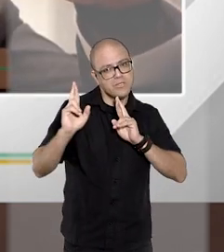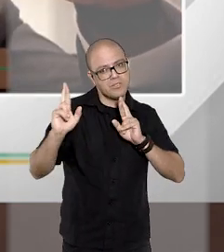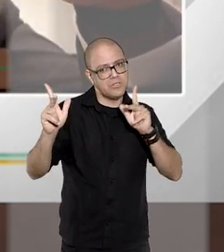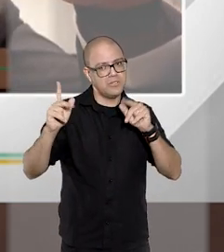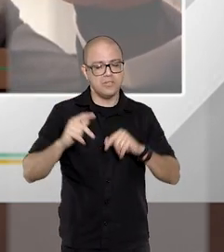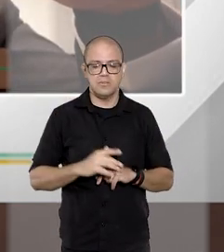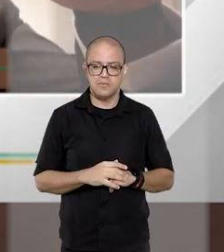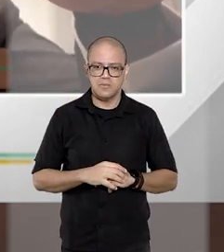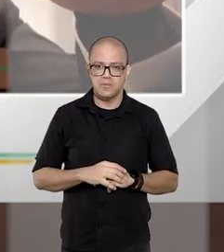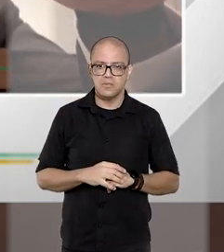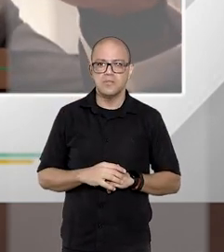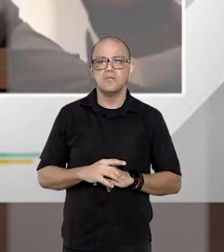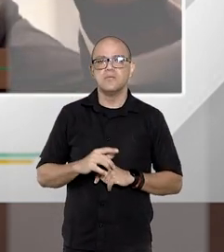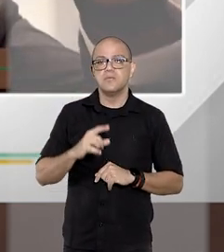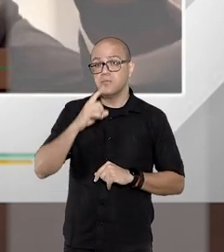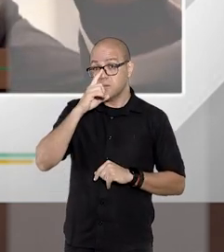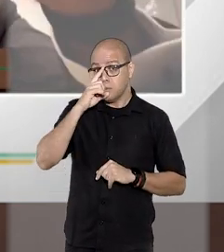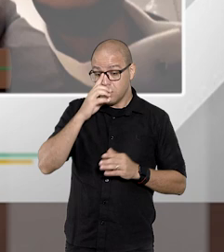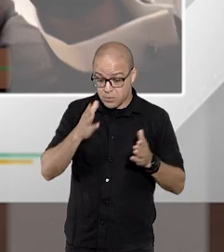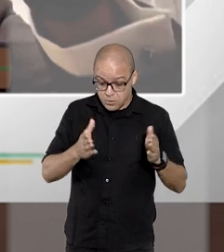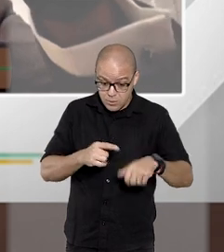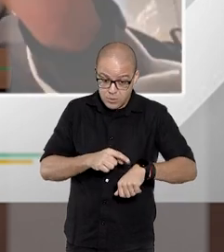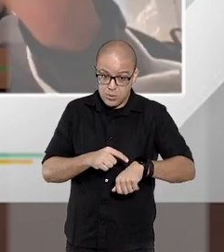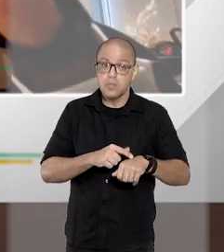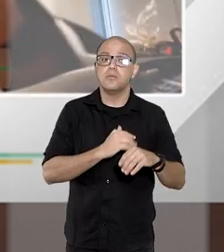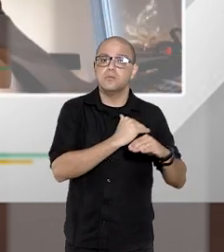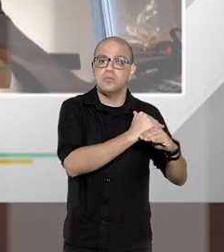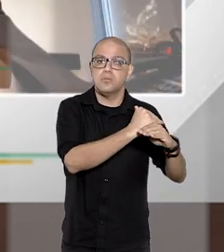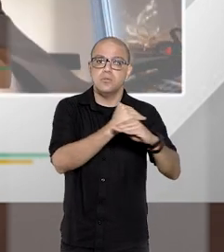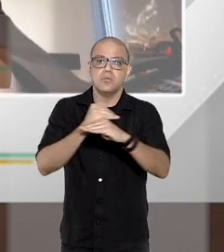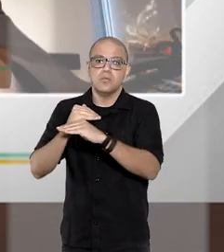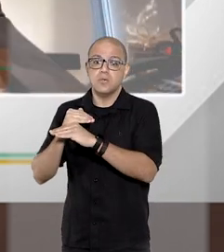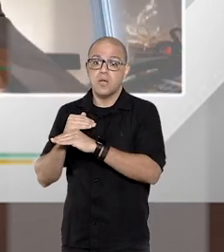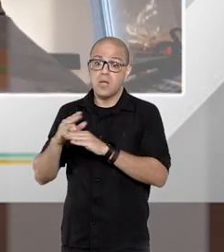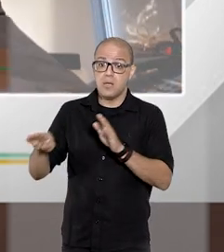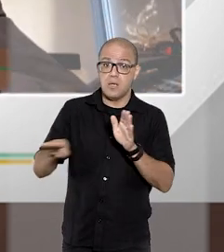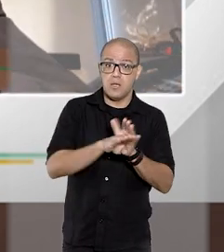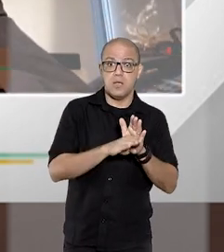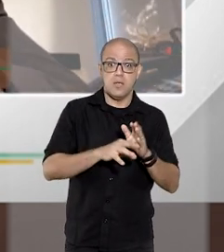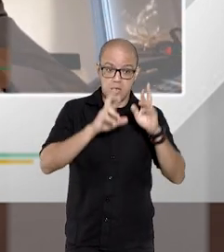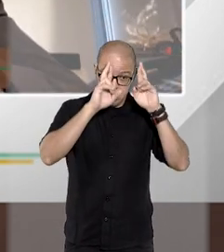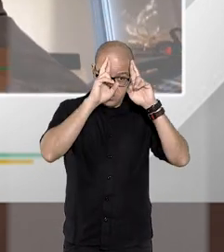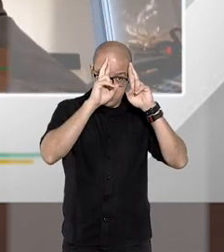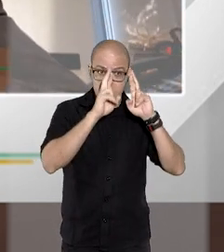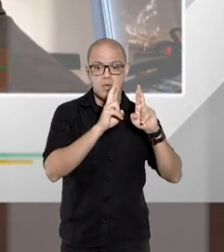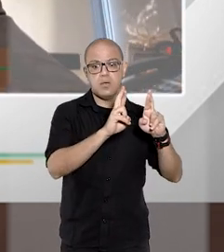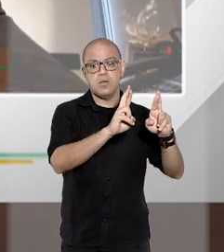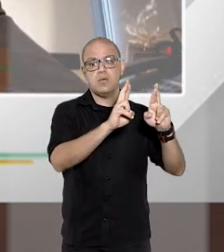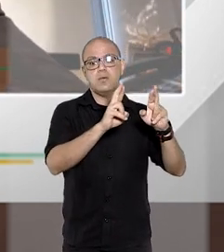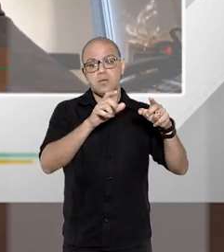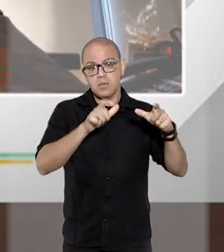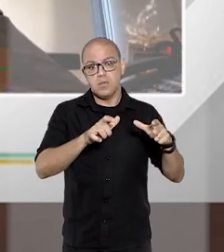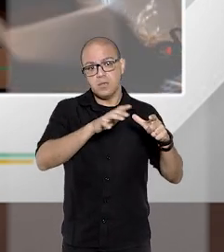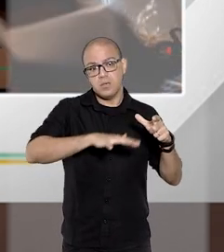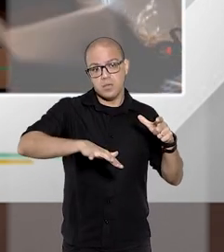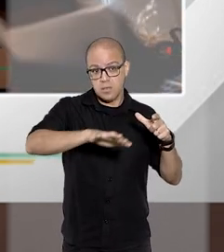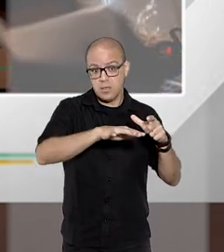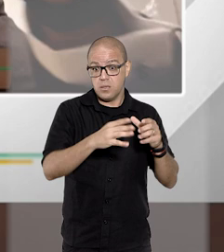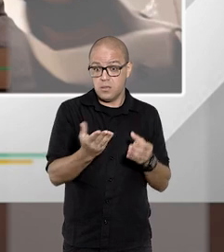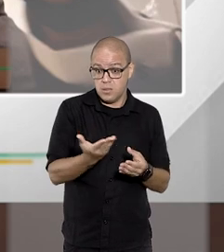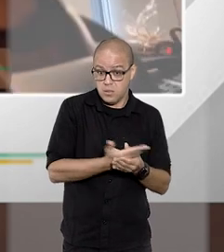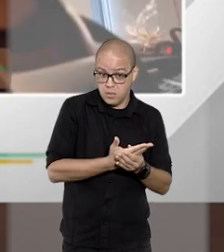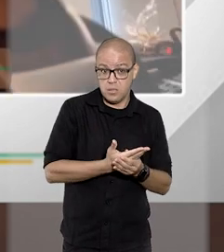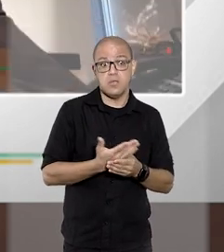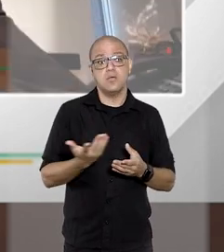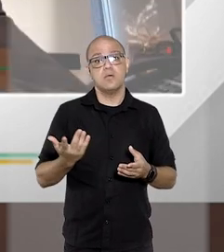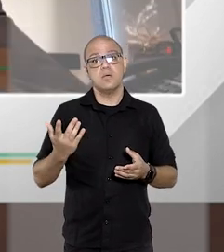diferenciado os prazos são paritários iguais até para respeitar a isonomia dentro do devido